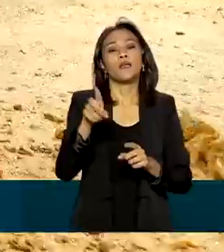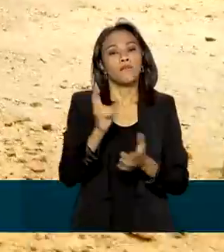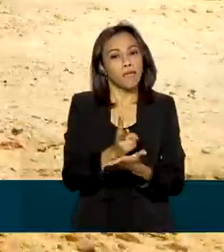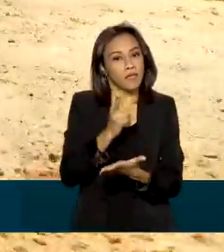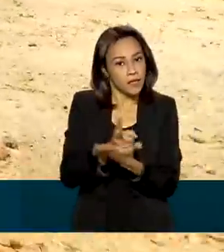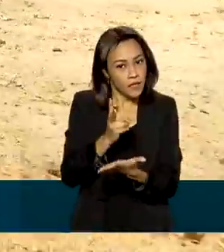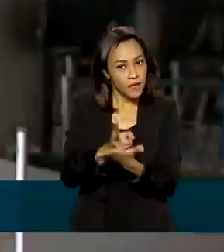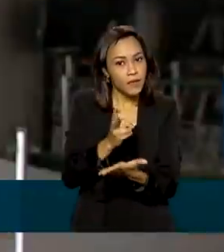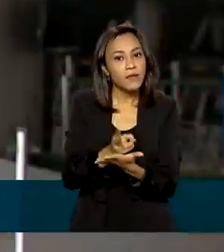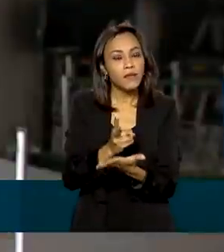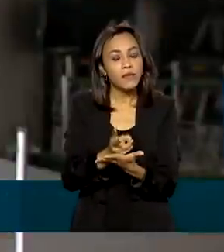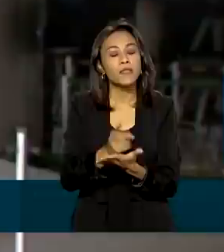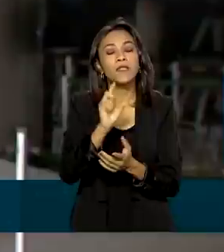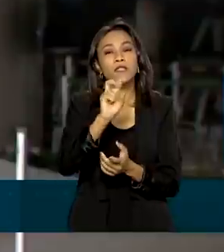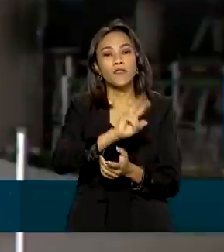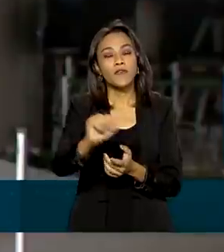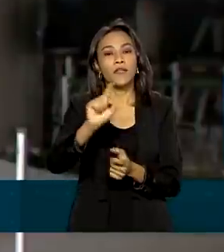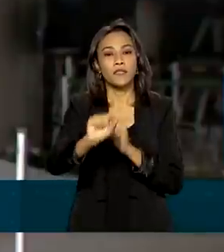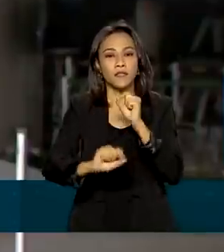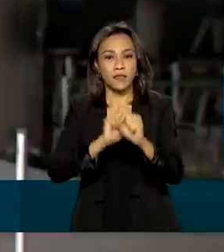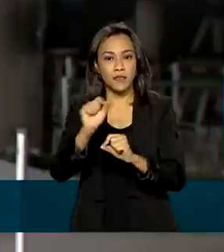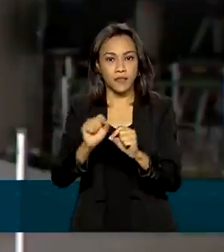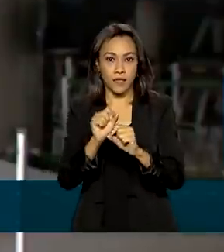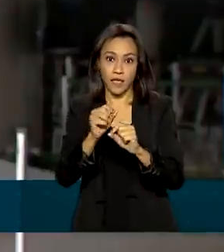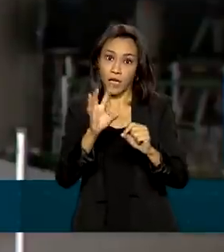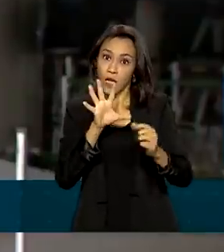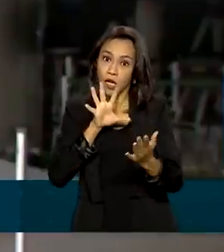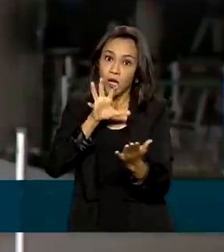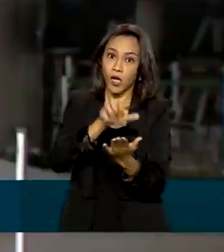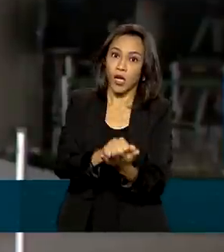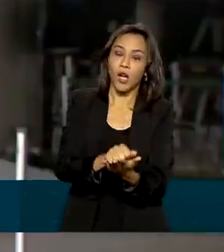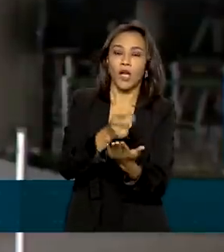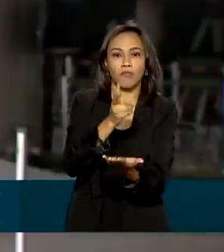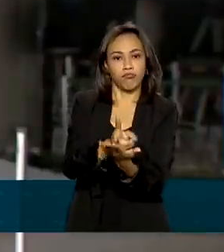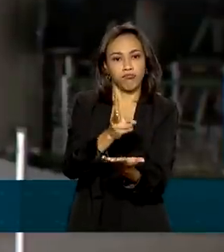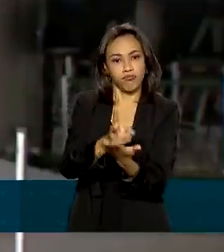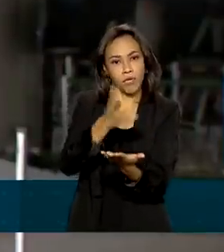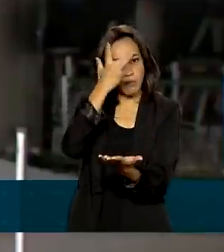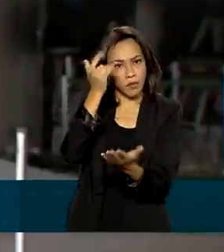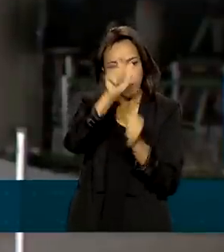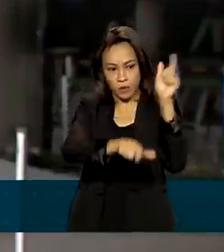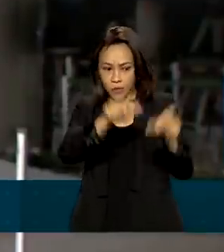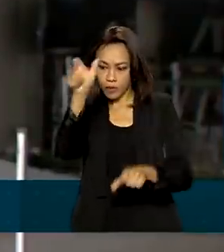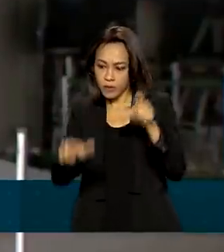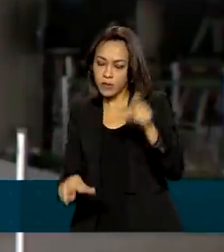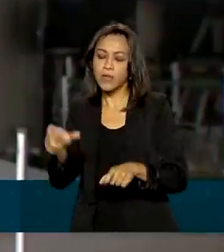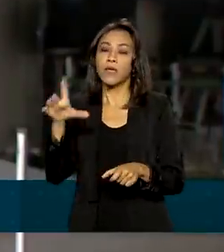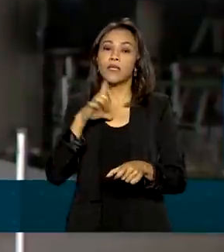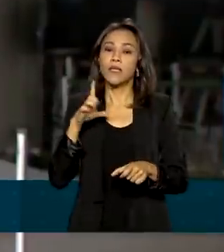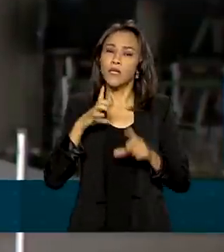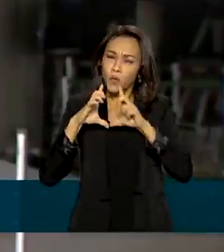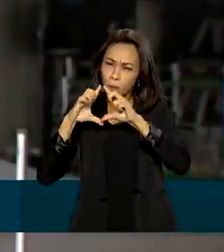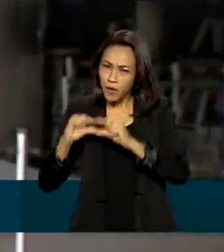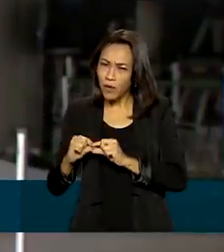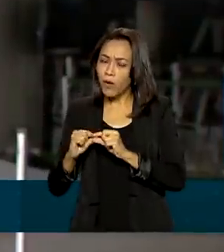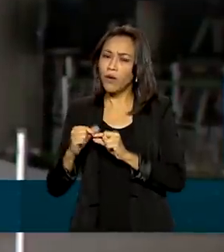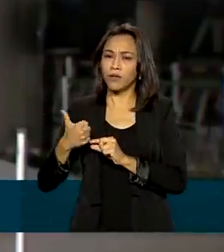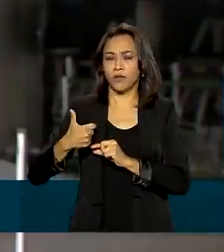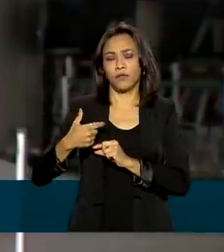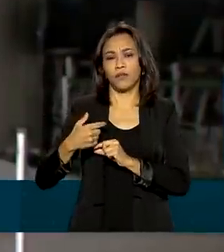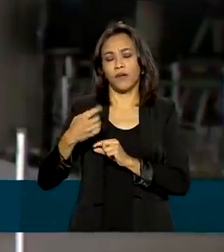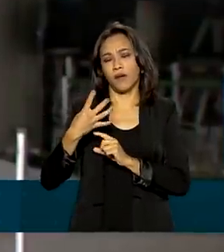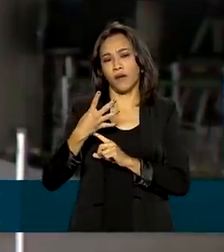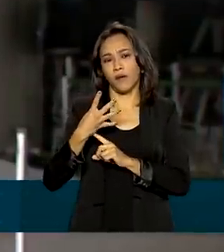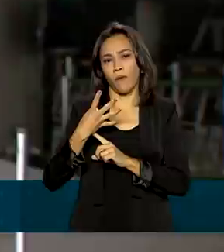permanente e será incorporado no programa em caráter definitivo. Então tem relação com o valor mínimo de 400 reais aí